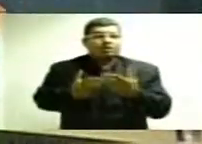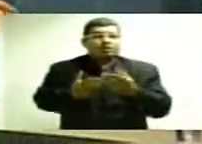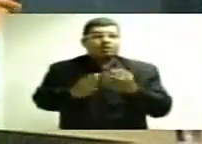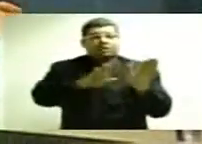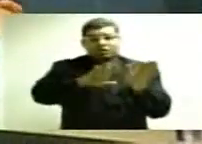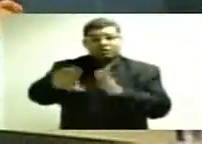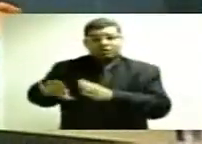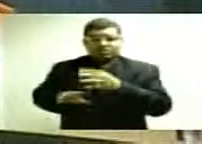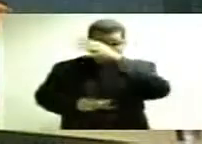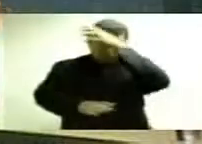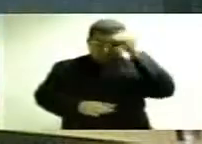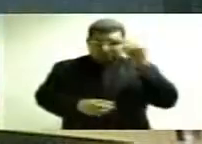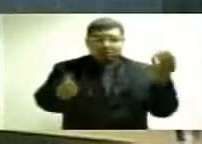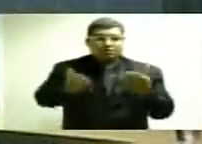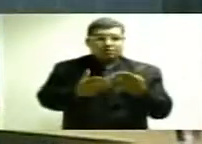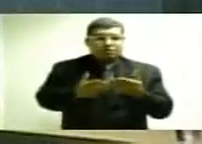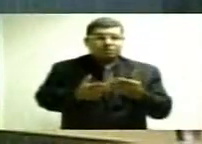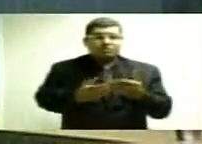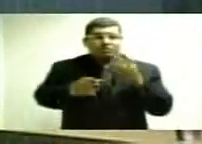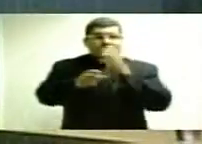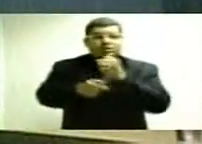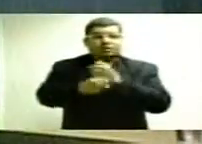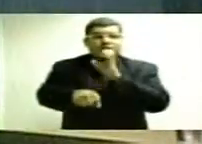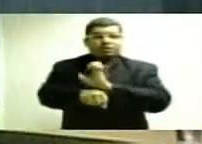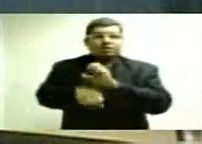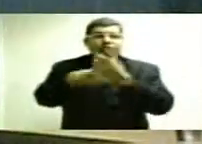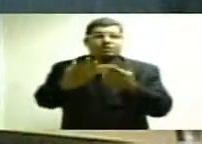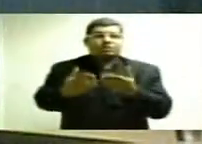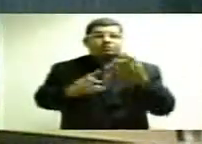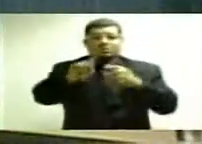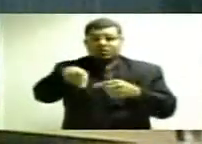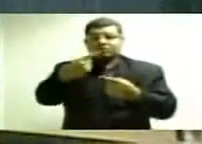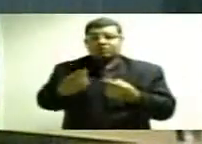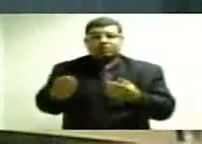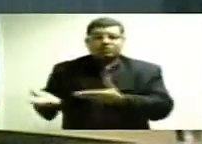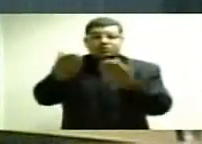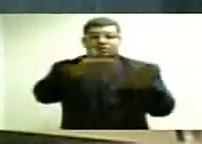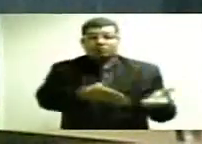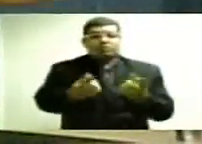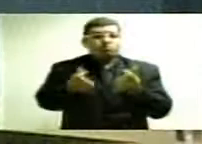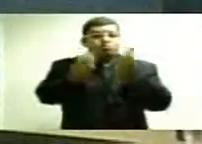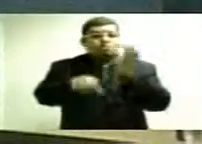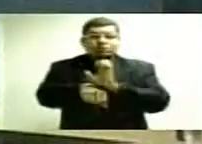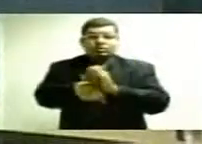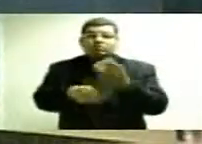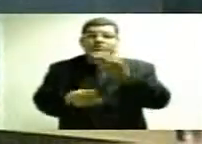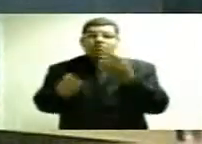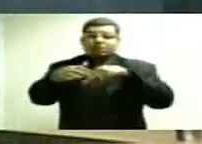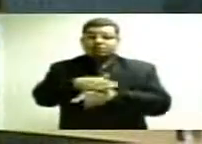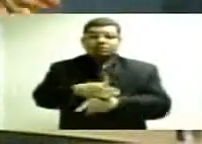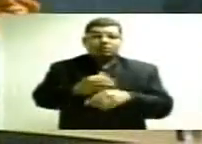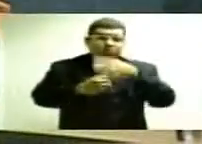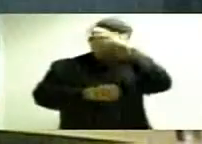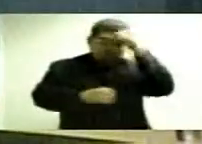tira dinheiro do Amazonas Prev para o orçamento do Estado para depois devolver dinheiro do orçamento do Estado para o fundo do